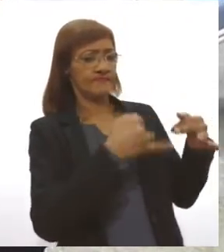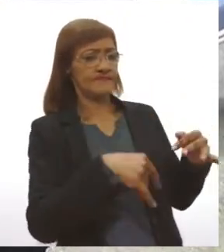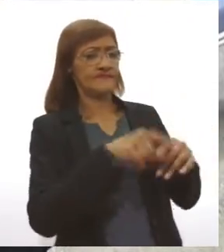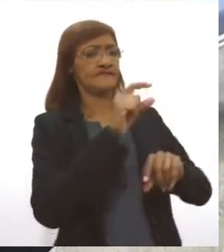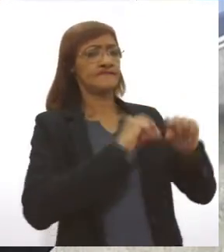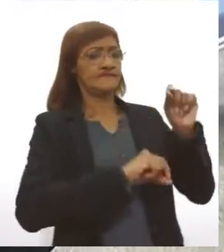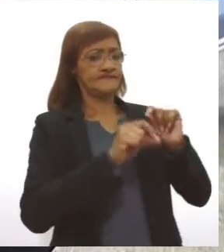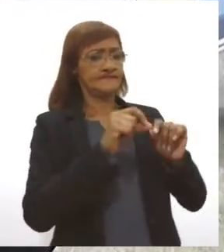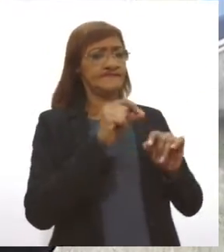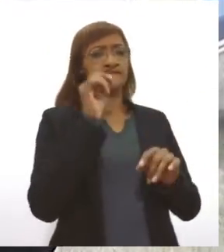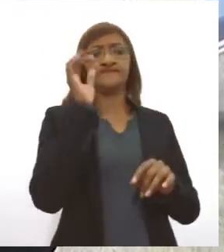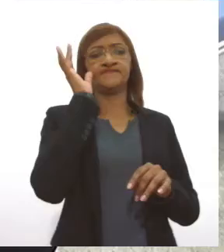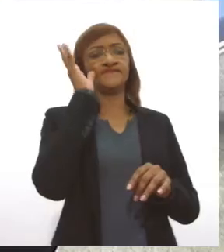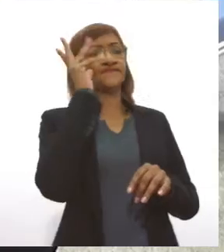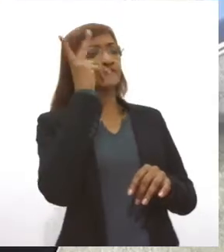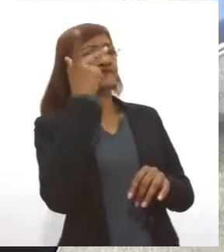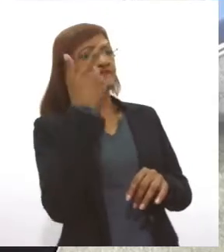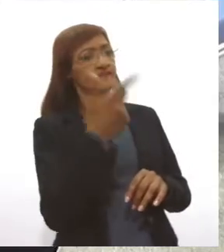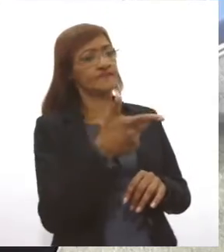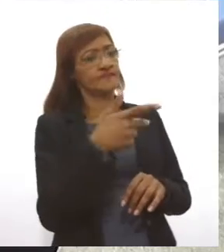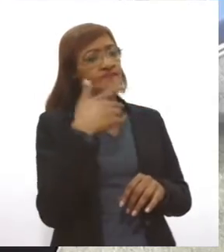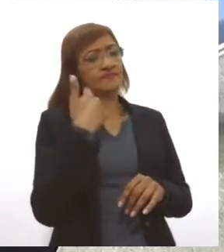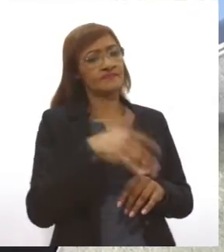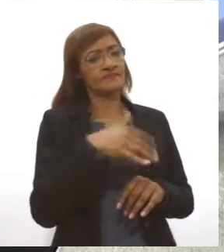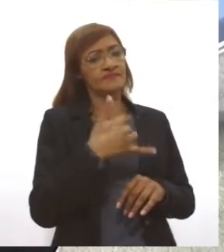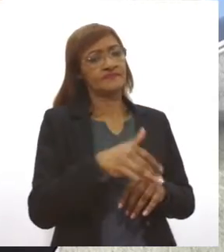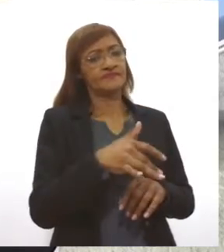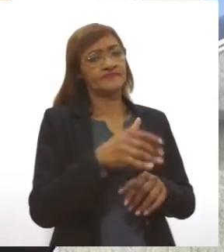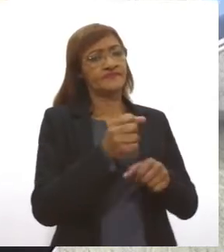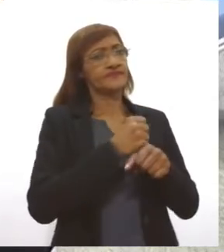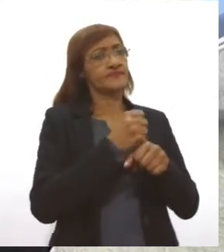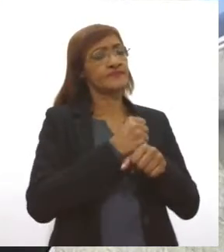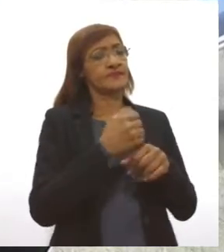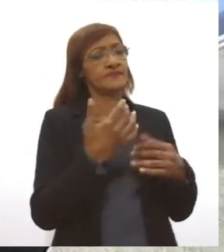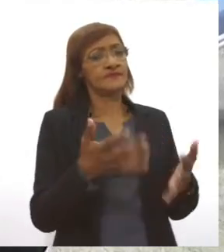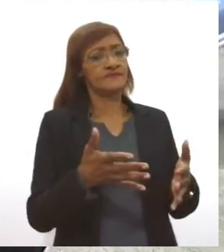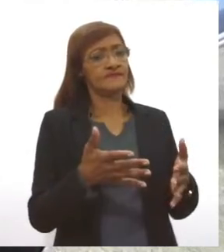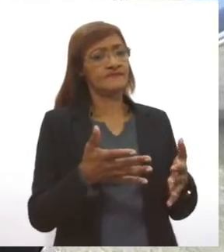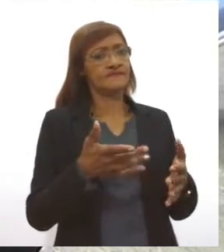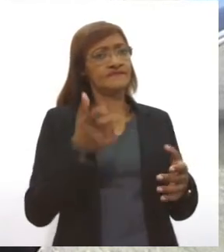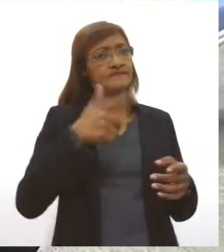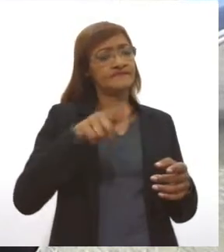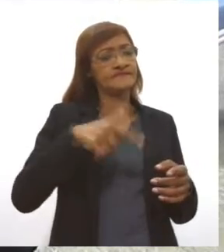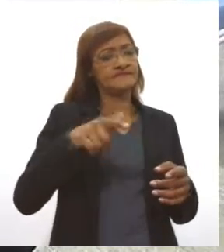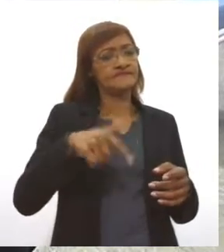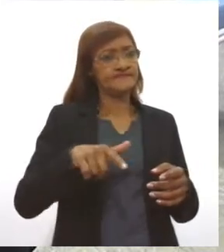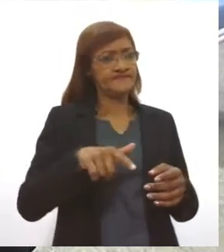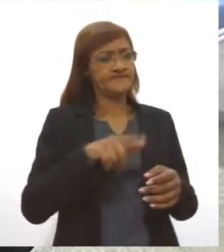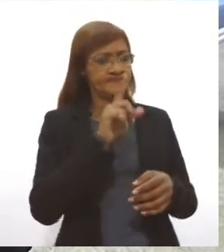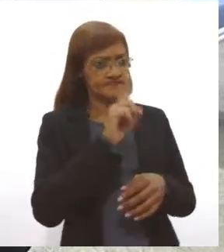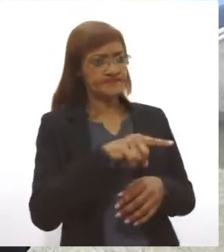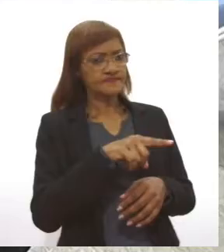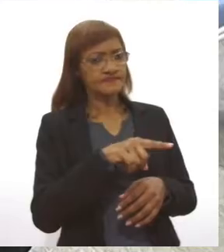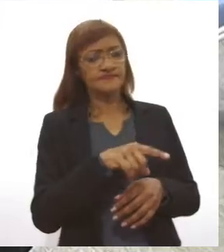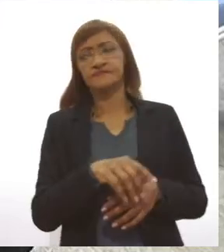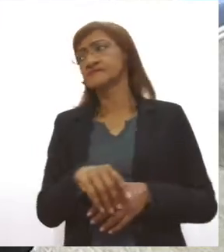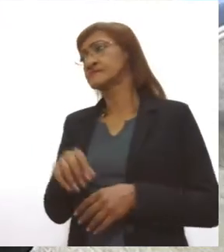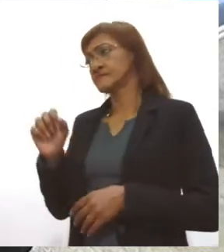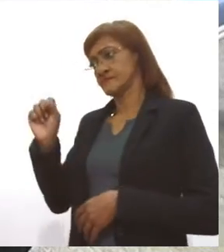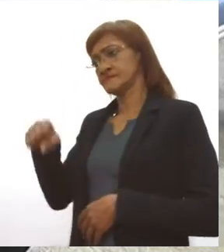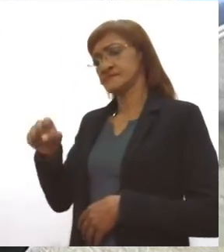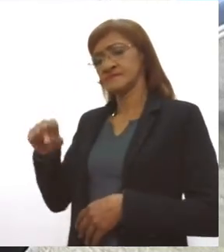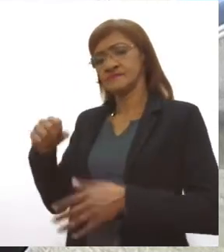acidentes, né, já é uma estatística de outros anos, acaba tendo mais demanda por sangue, é isso? Exatamente. O que é que